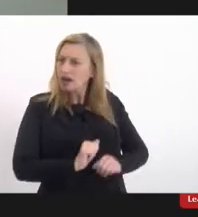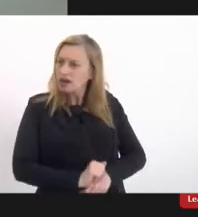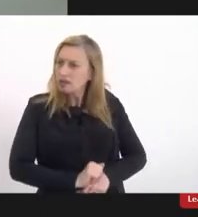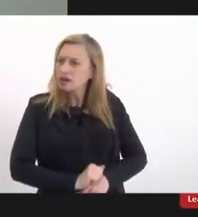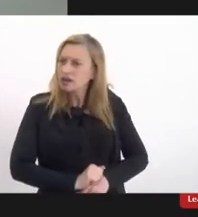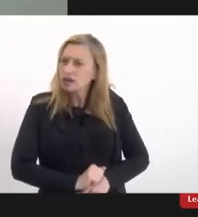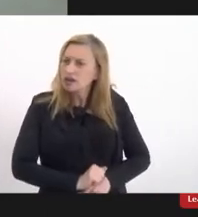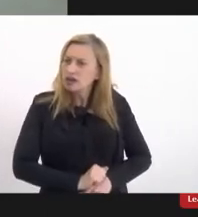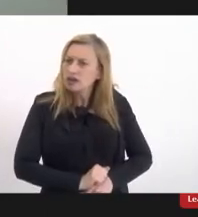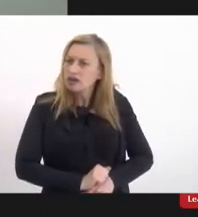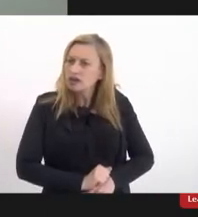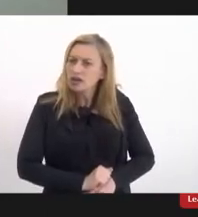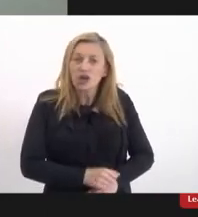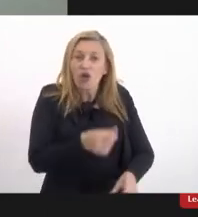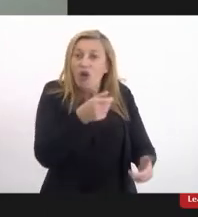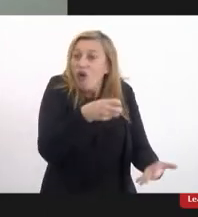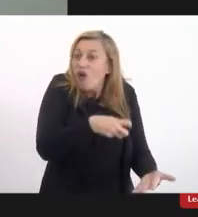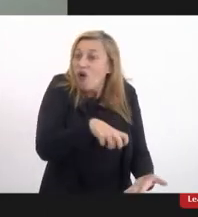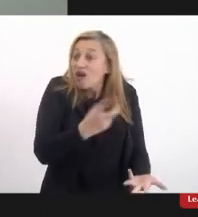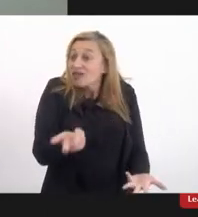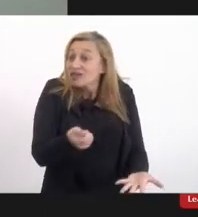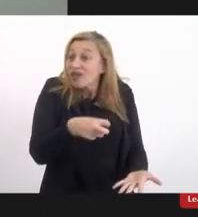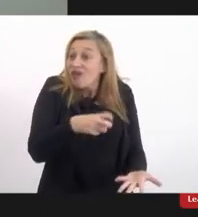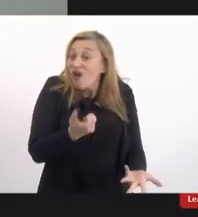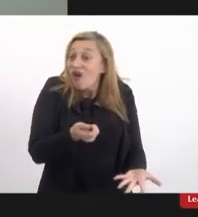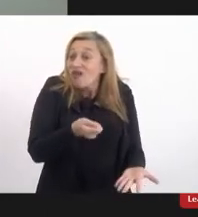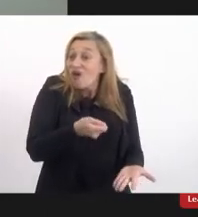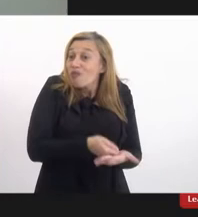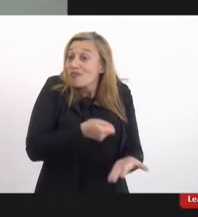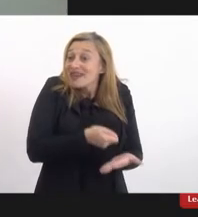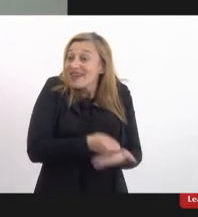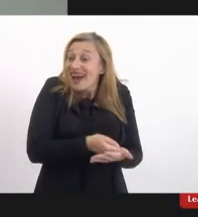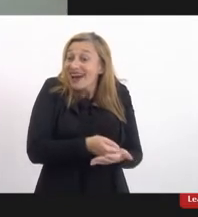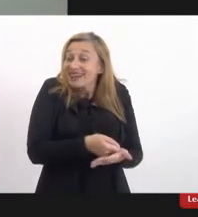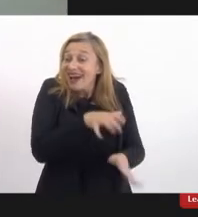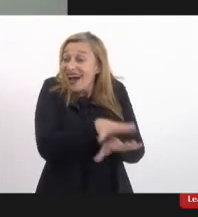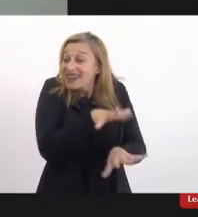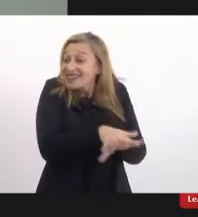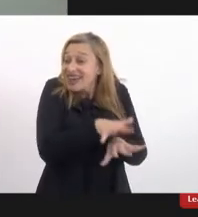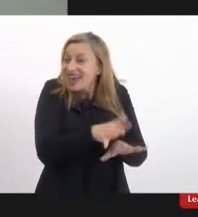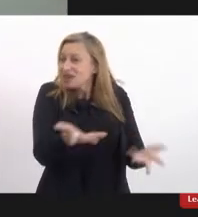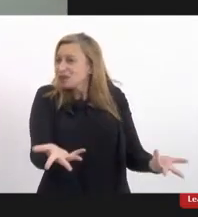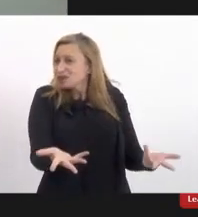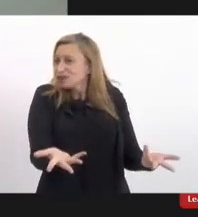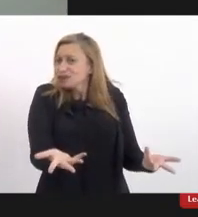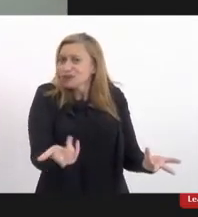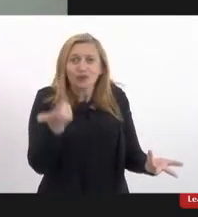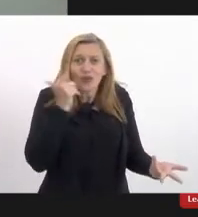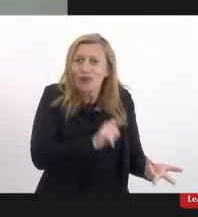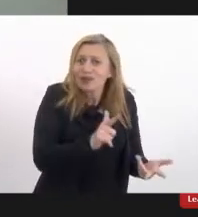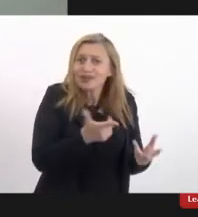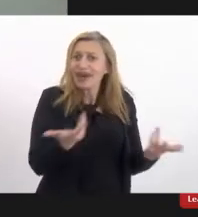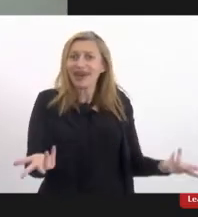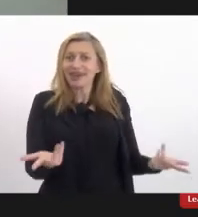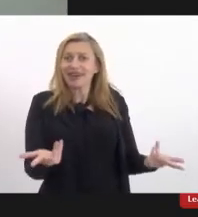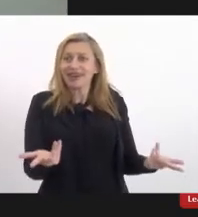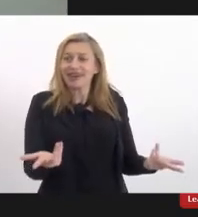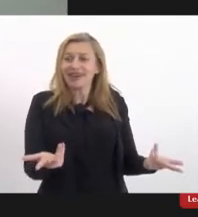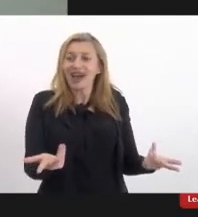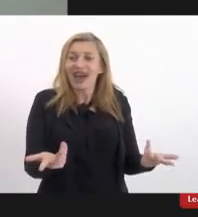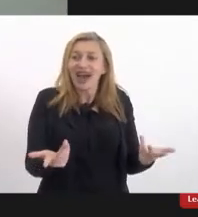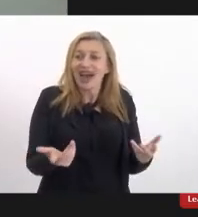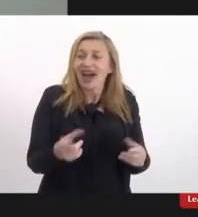companheiros e são obrigadas a fazer sexo e elas não conseguem correr pela própria deficiência percebam que as